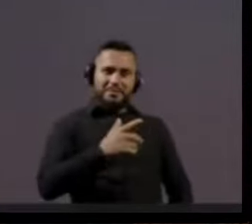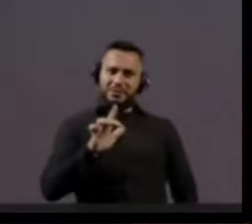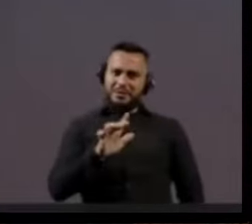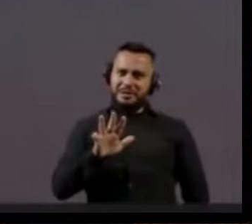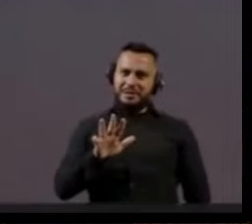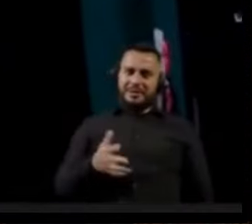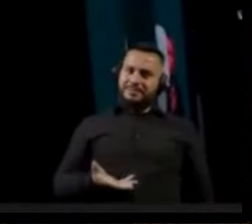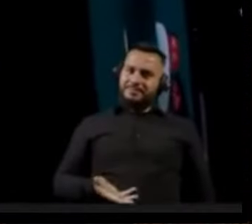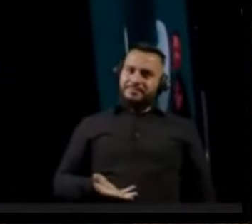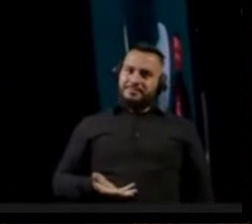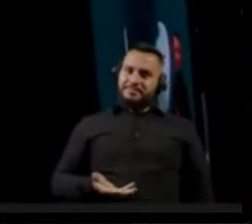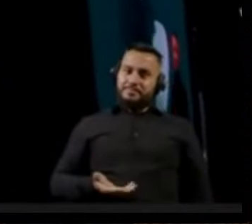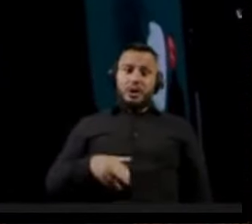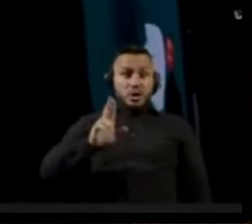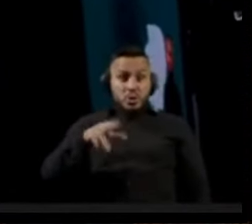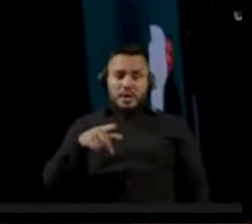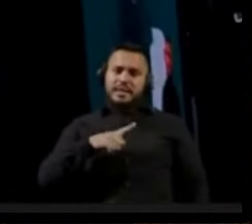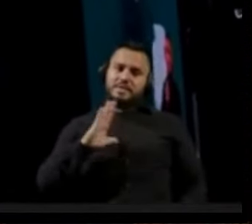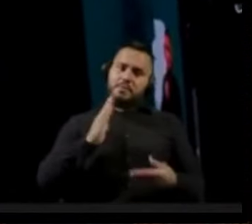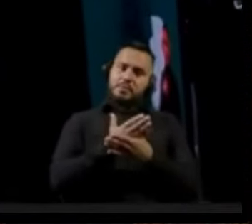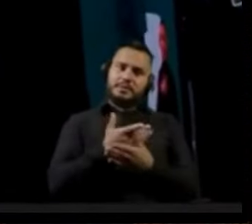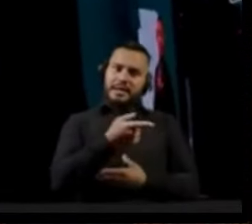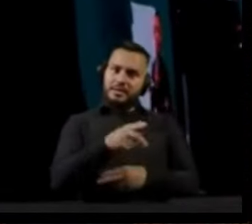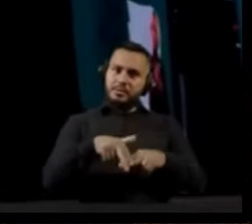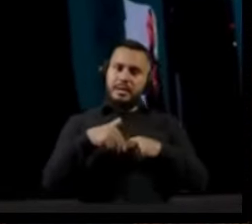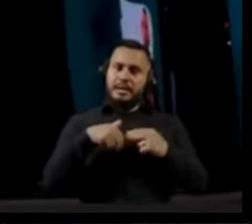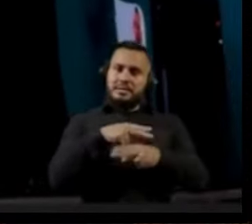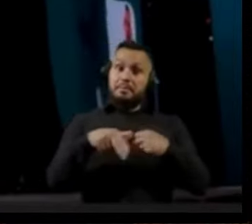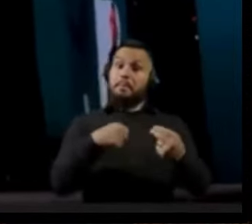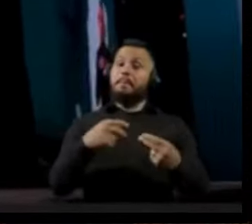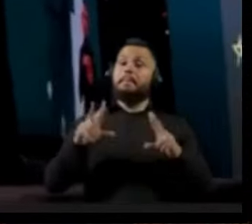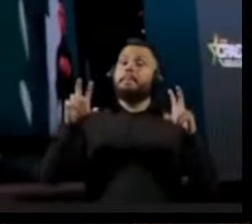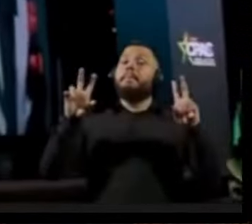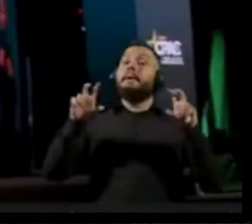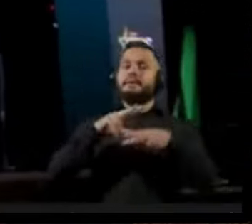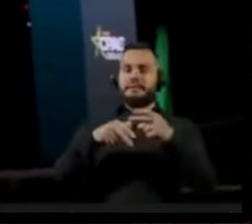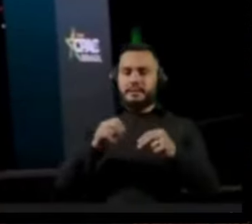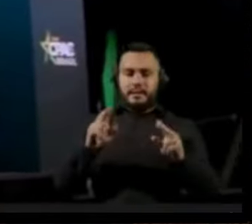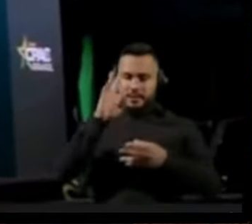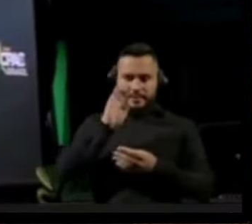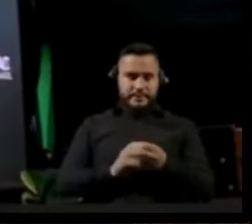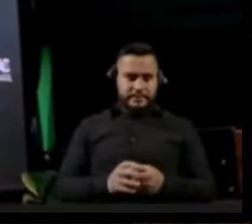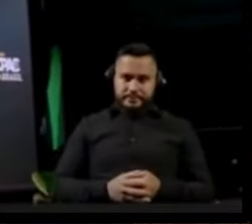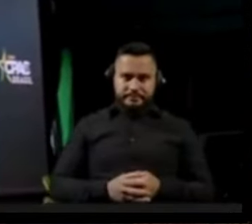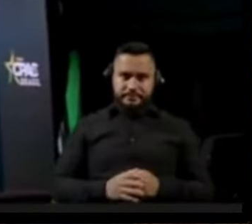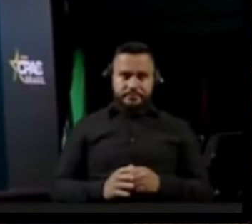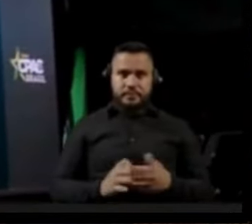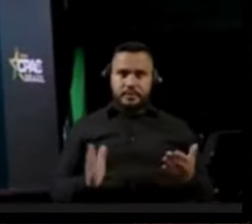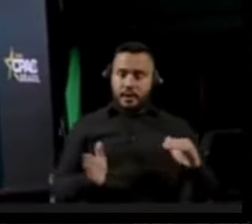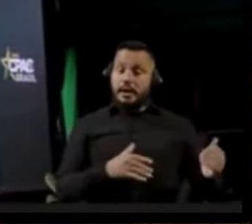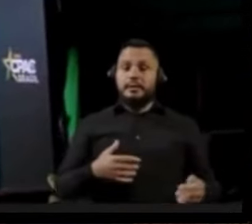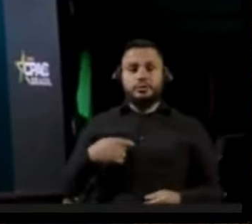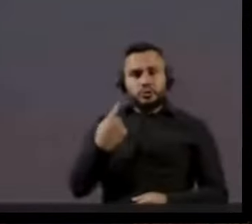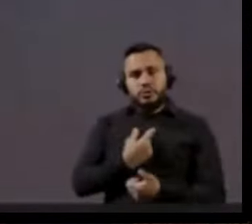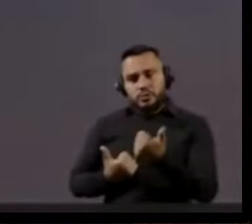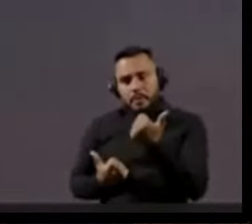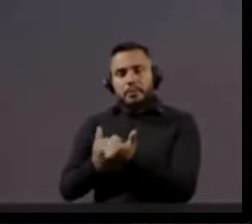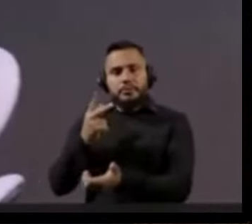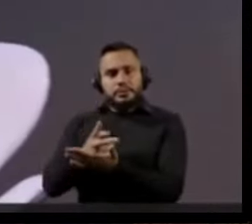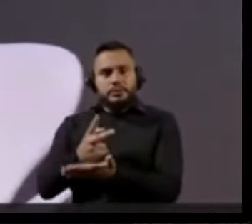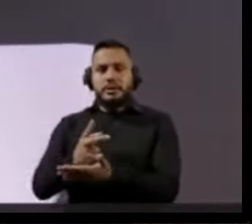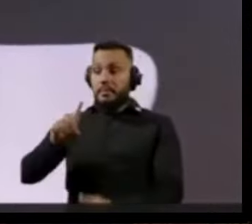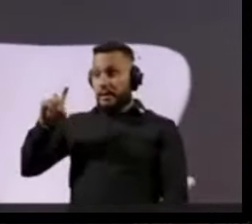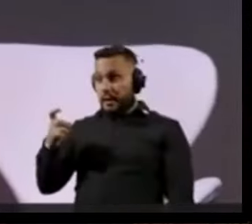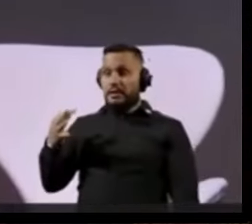o Lula pelos presentes que ele recebeu. Então, todo e restrito apoio ao nosso ex, futuro e sempre presidente,